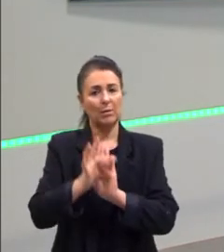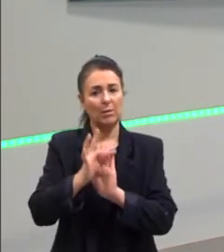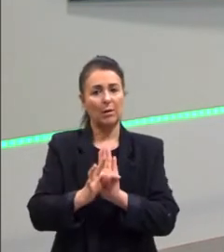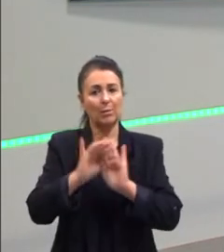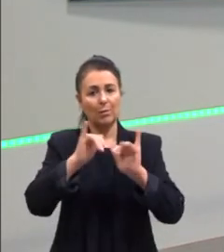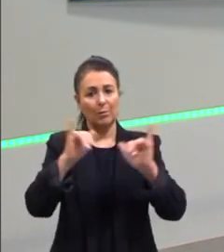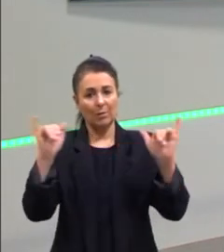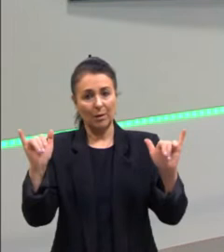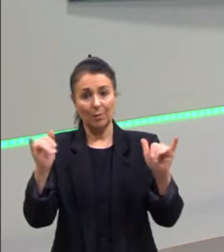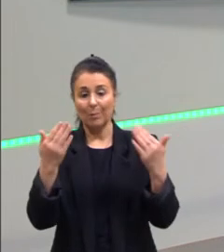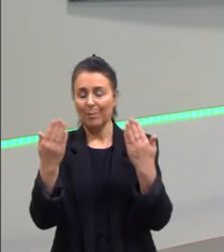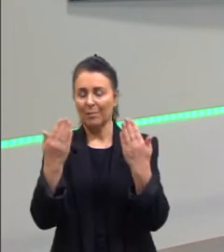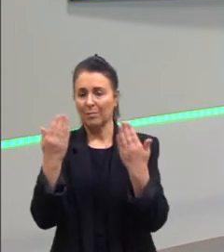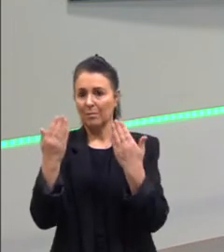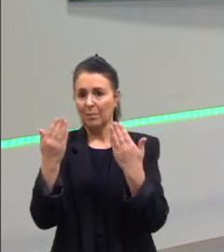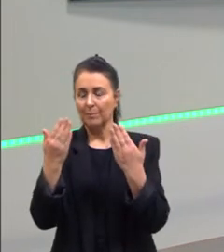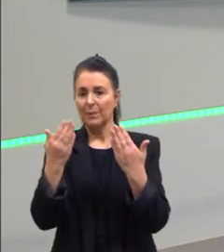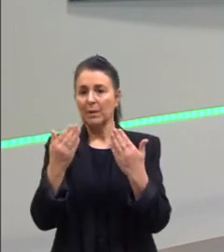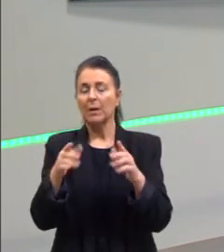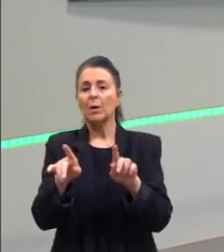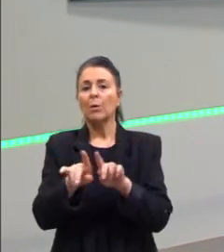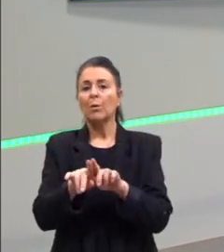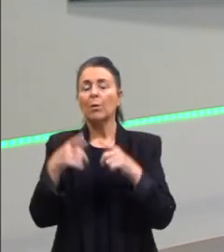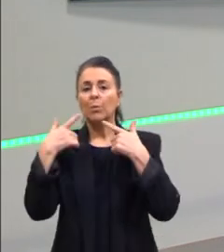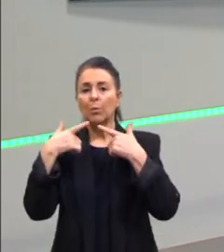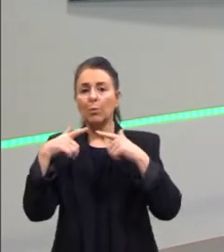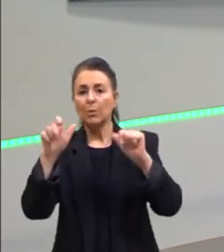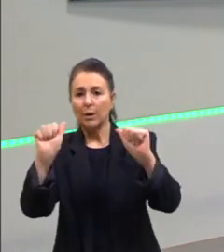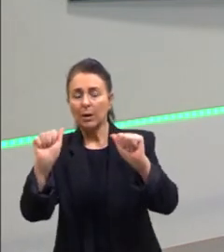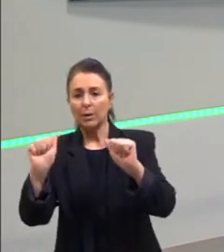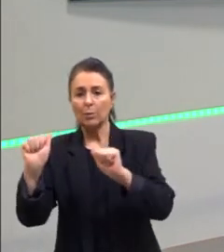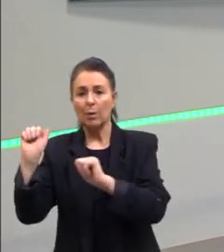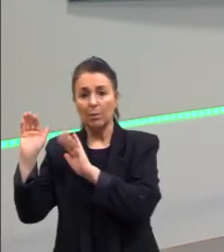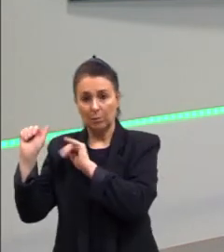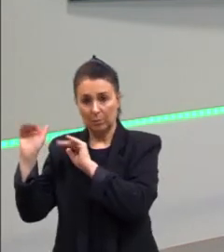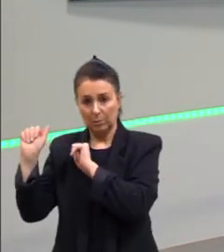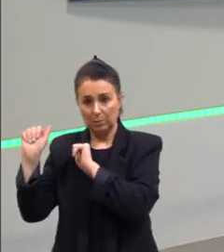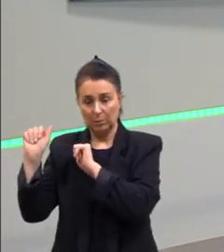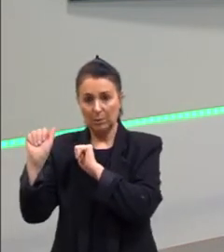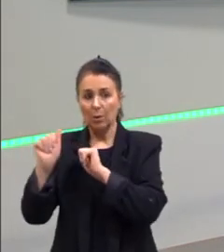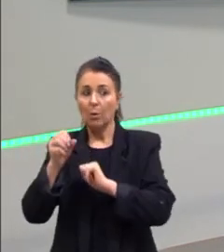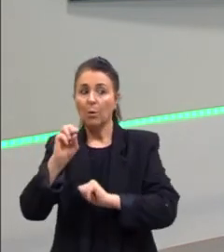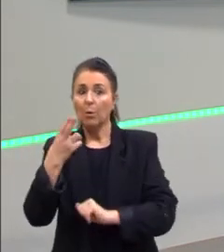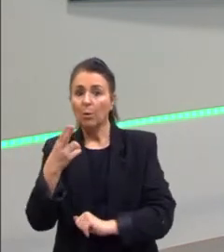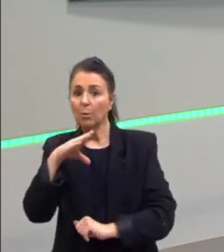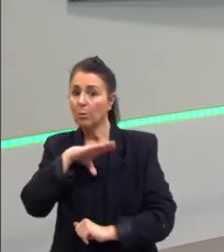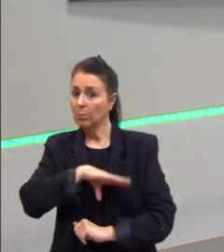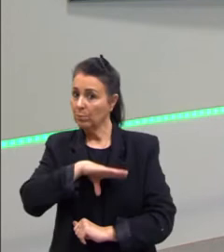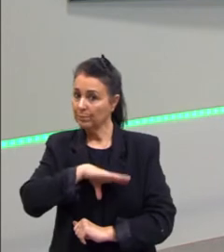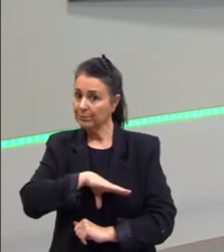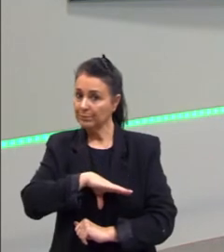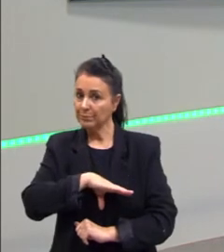analisado. Se não, na língua espanhola vai aparecer aí na língua portuguesa ou nos outros